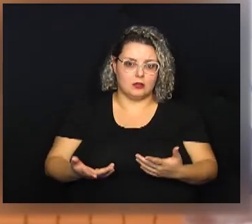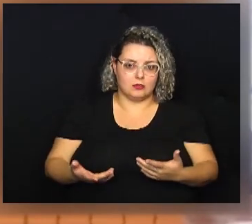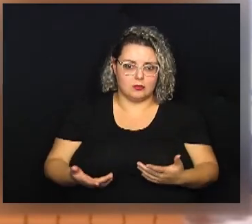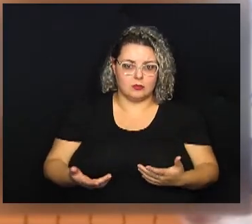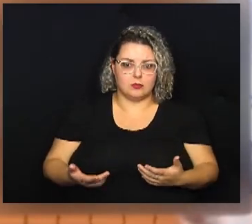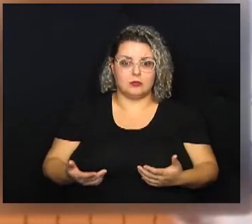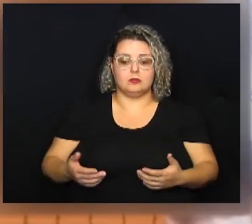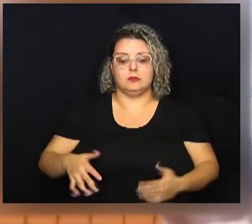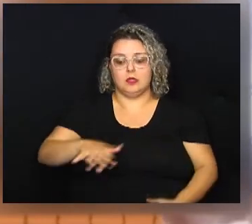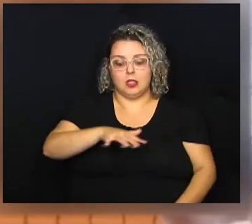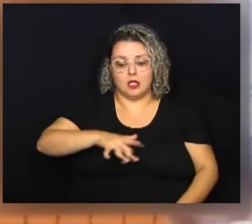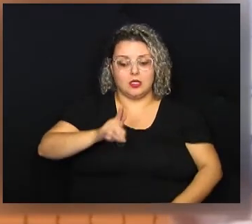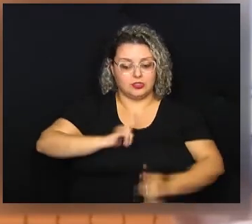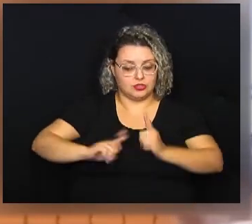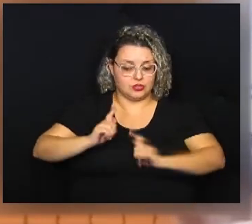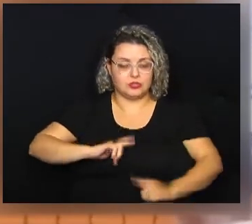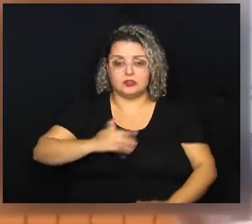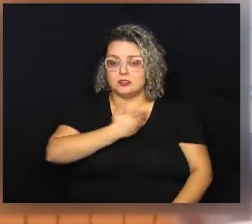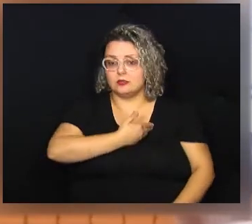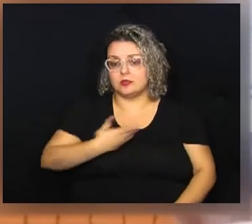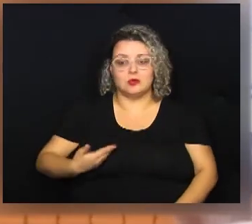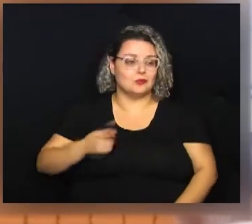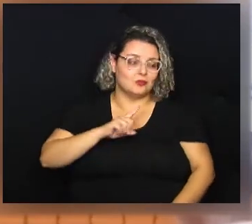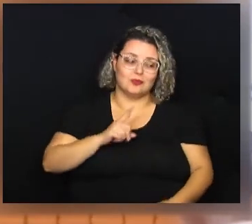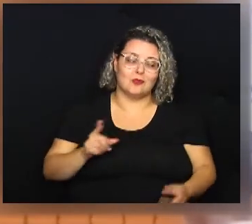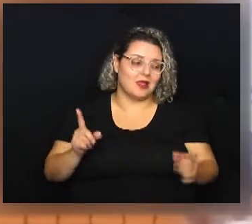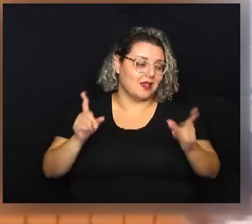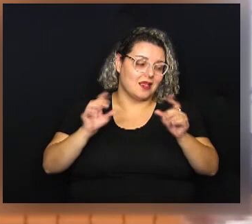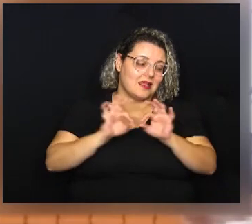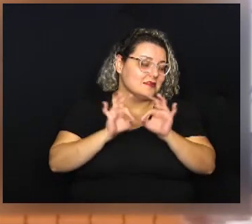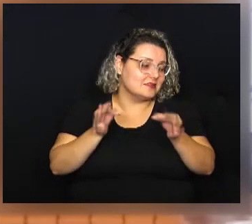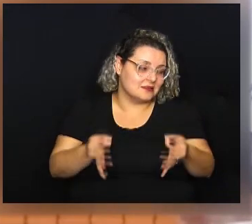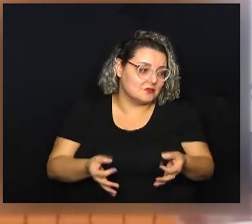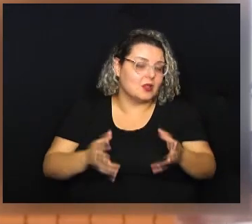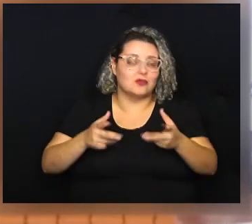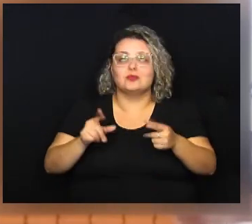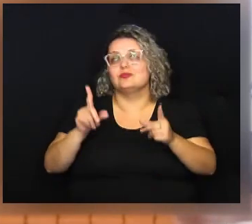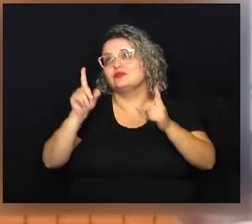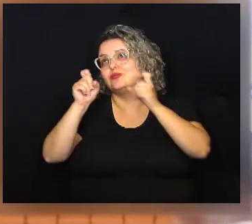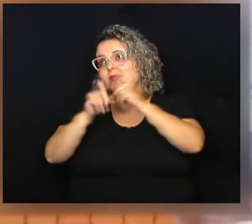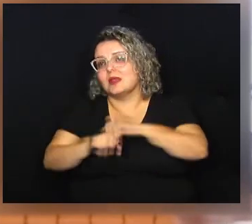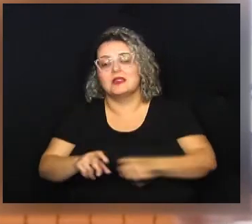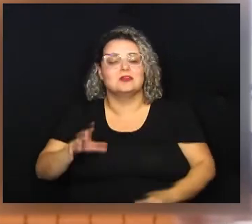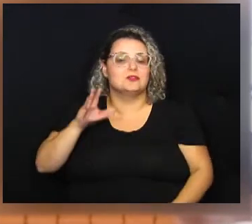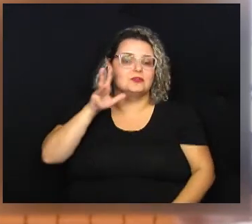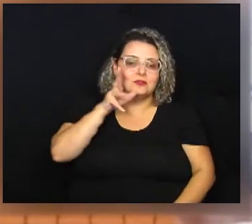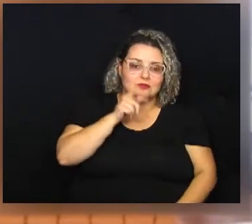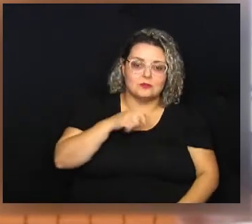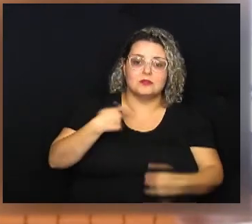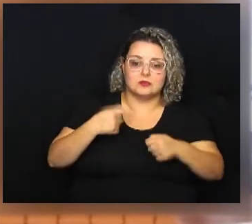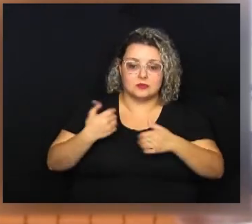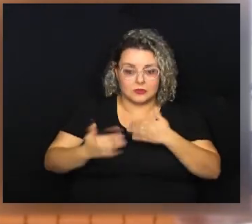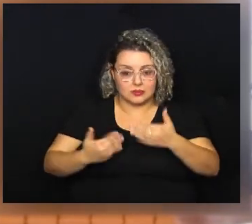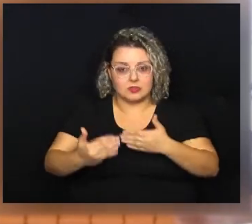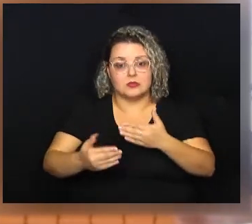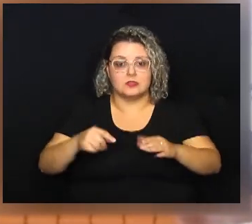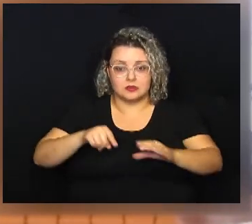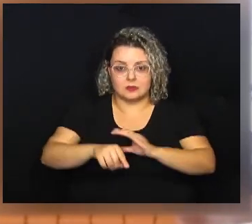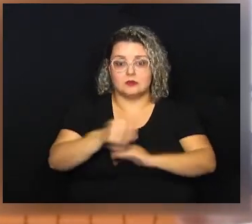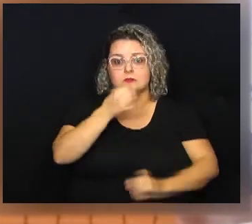da coisa pública, a gestão pública não é tão simples. Tudo é muito mais demorado, mais difícil. Mas nós precisamos